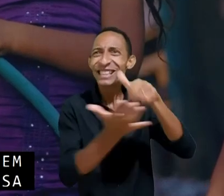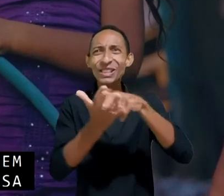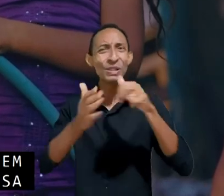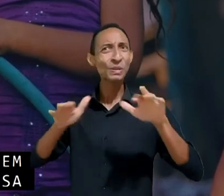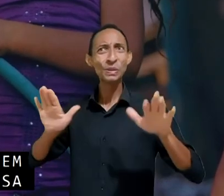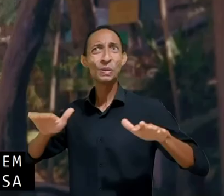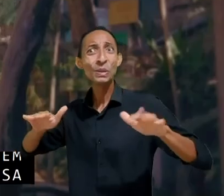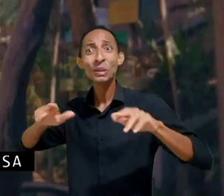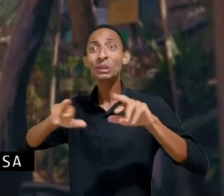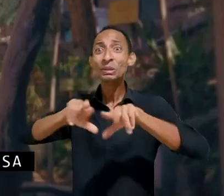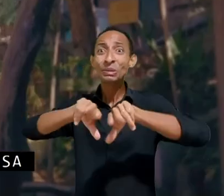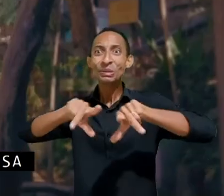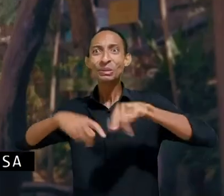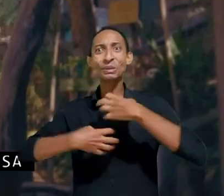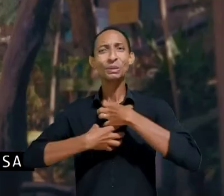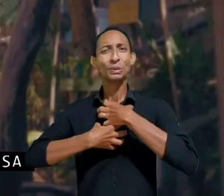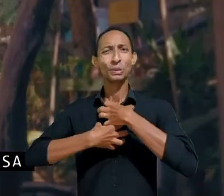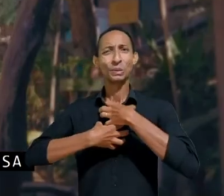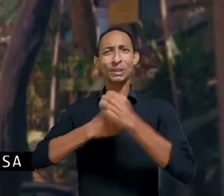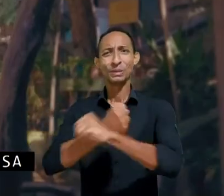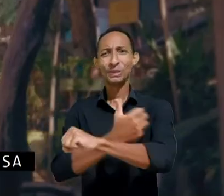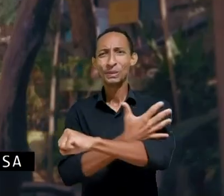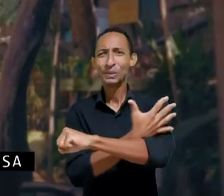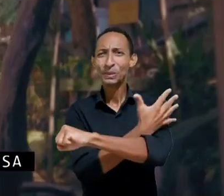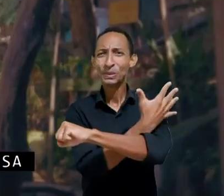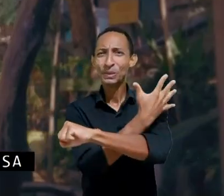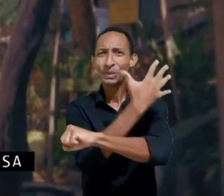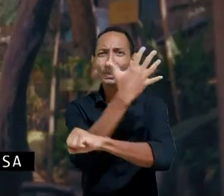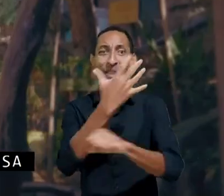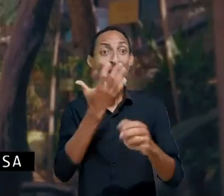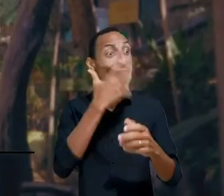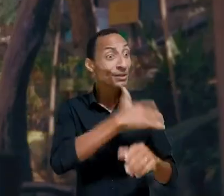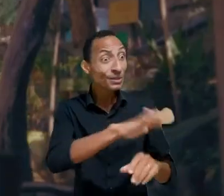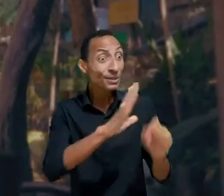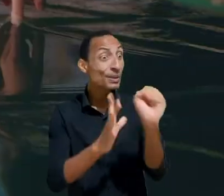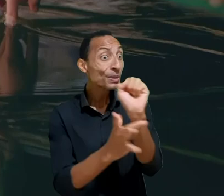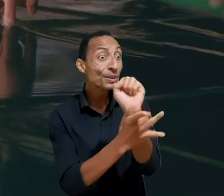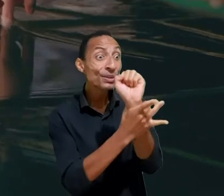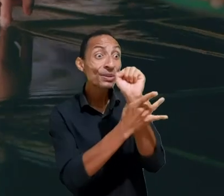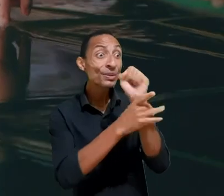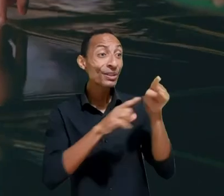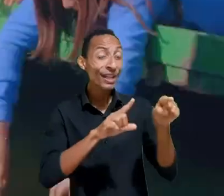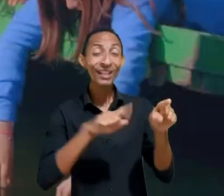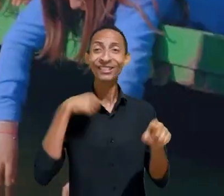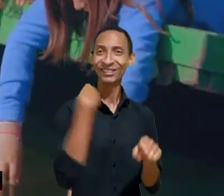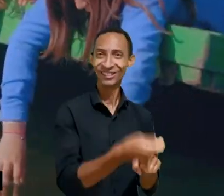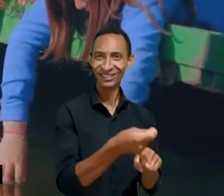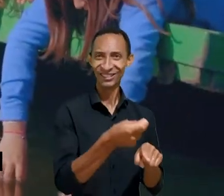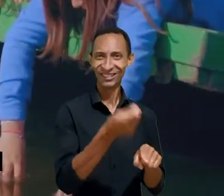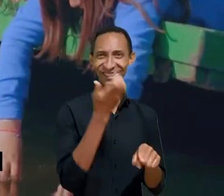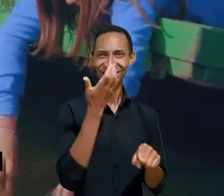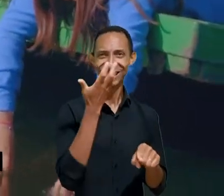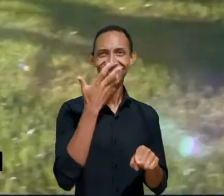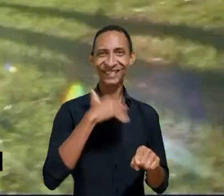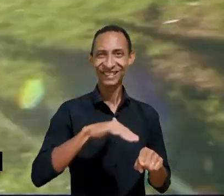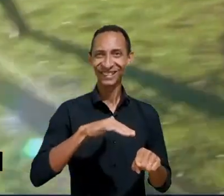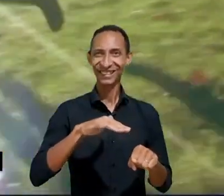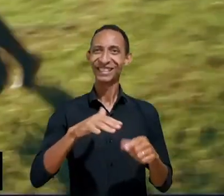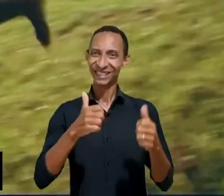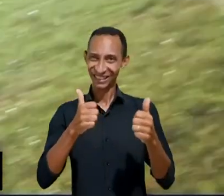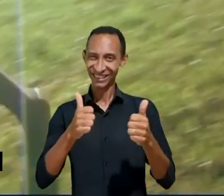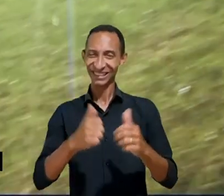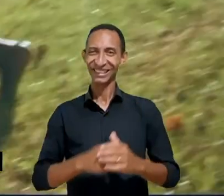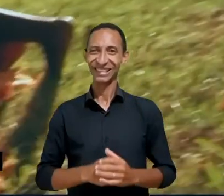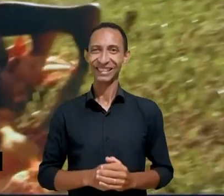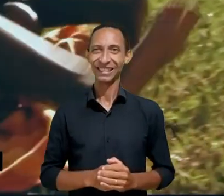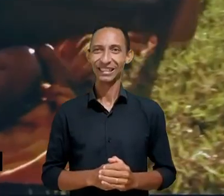criança precisa ser protegida para poder ser criança viver bem não é ter vários presentes viver bem é